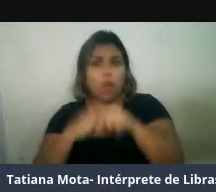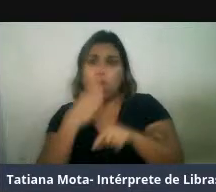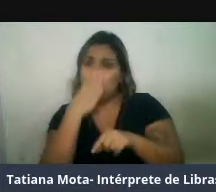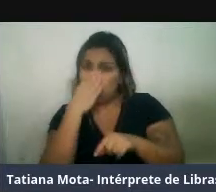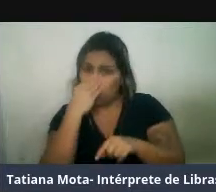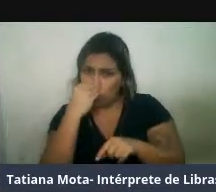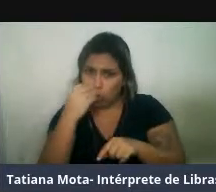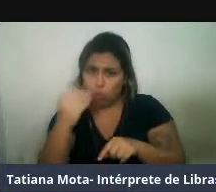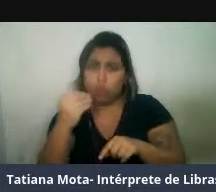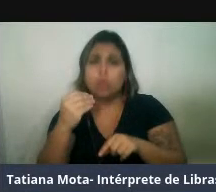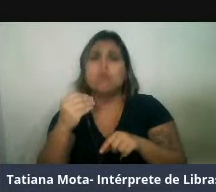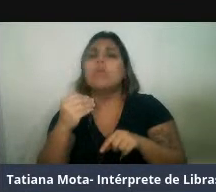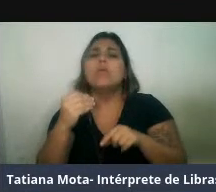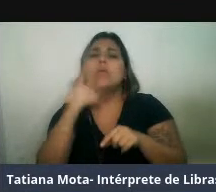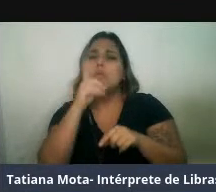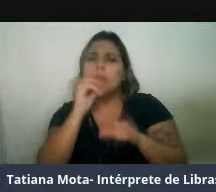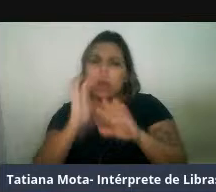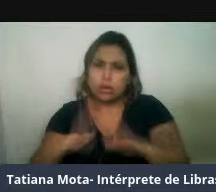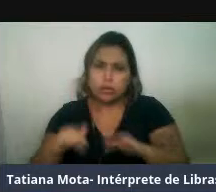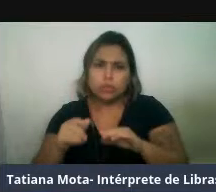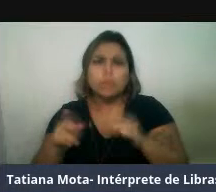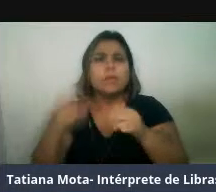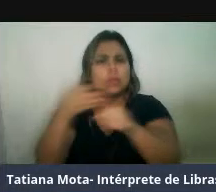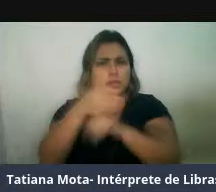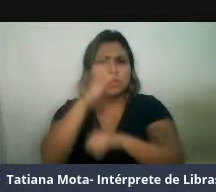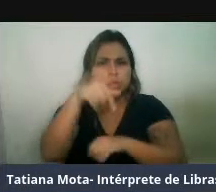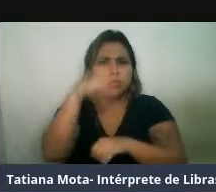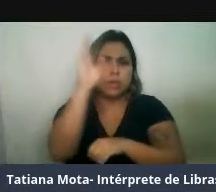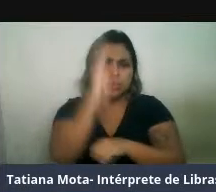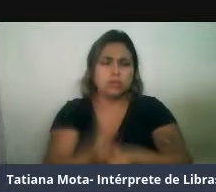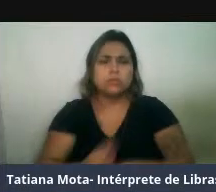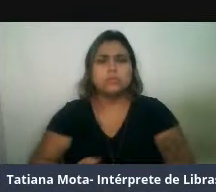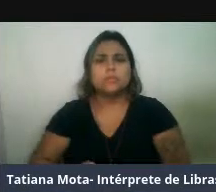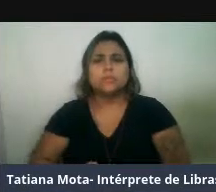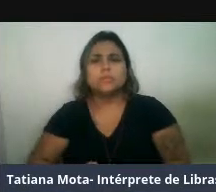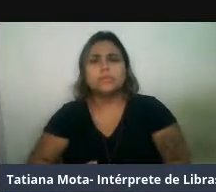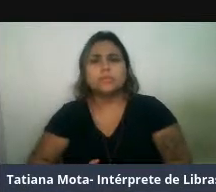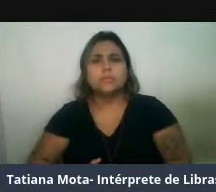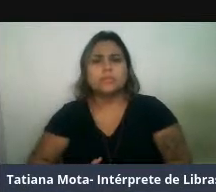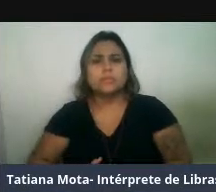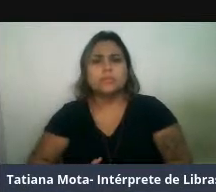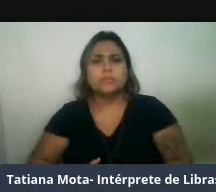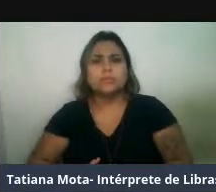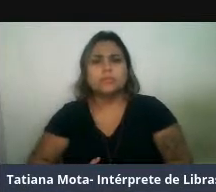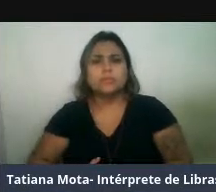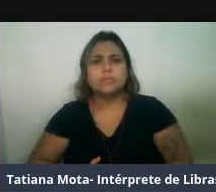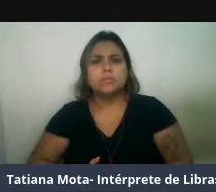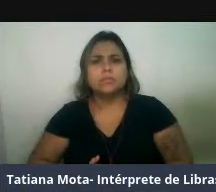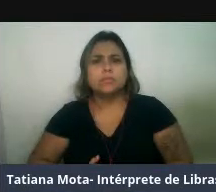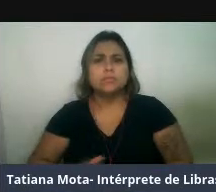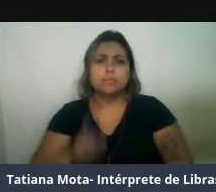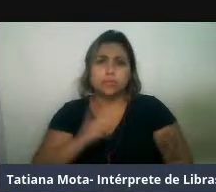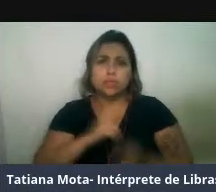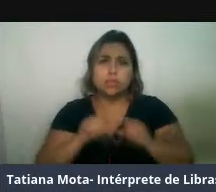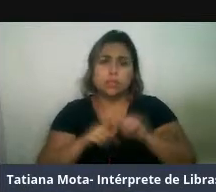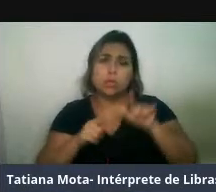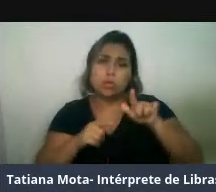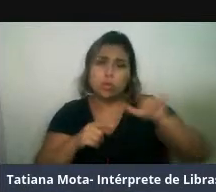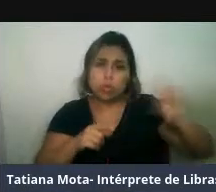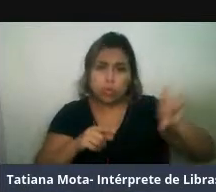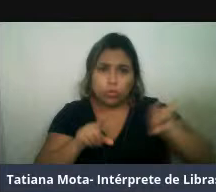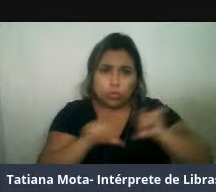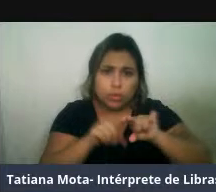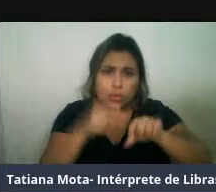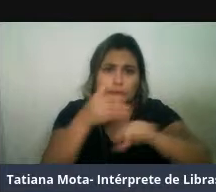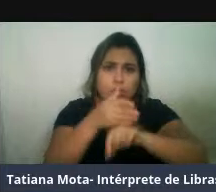com maior ocorrência no Brasil, opa, desculpem, é isso. E aqui os alofos galapagoenses, que é a espécie, então é